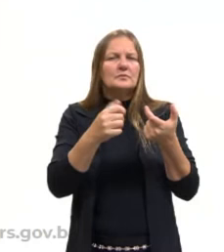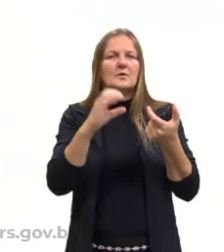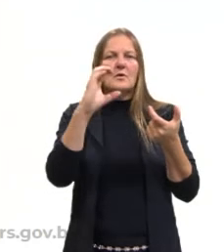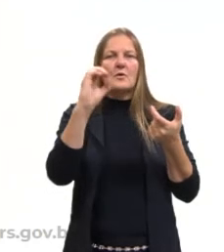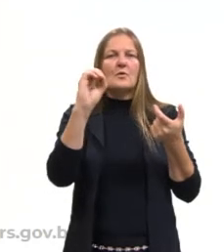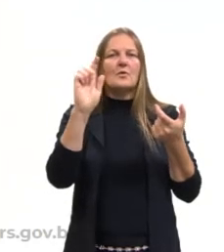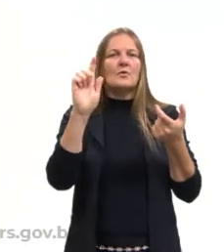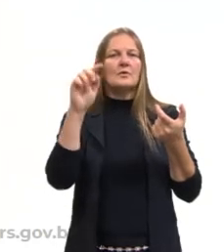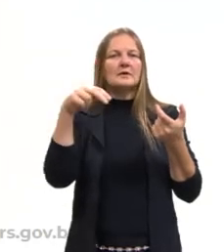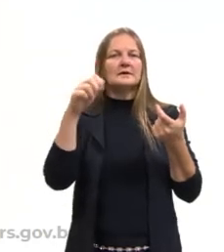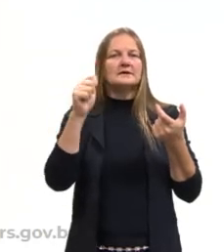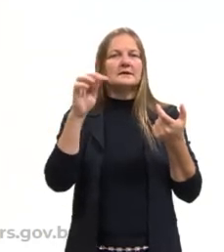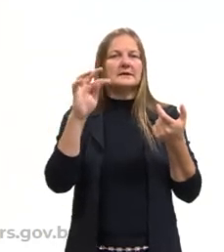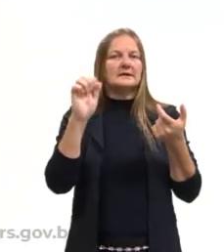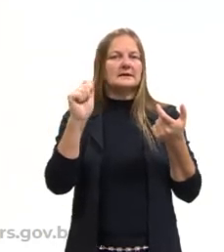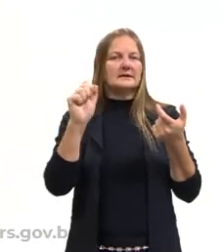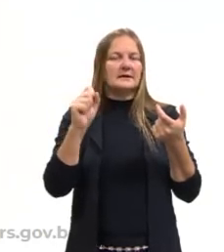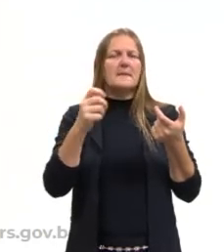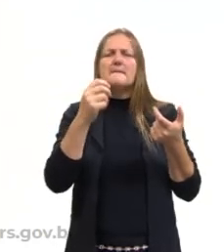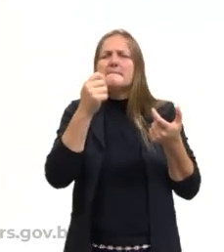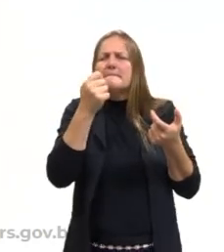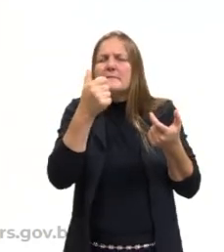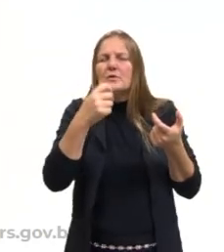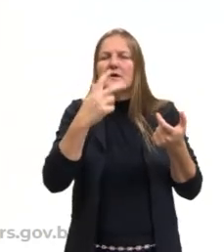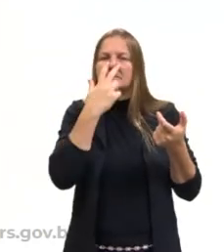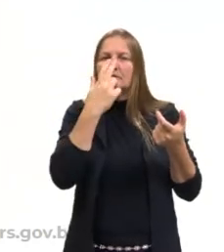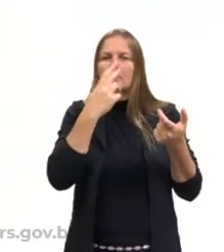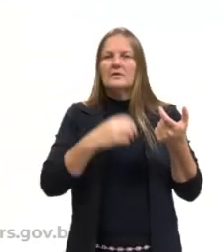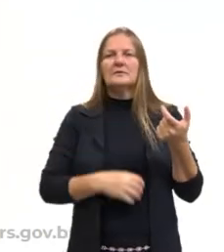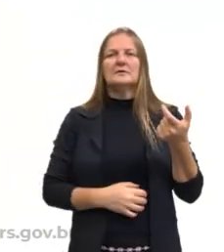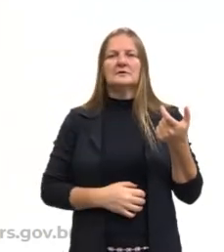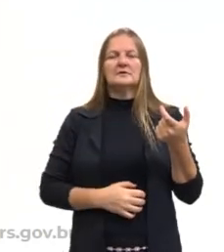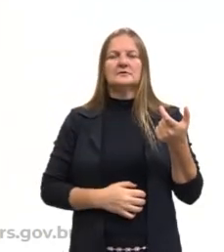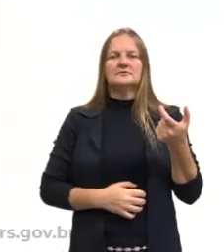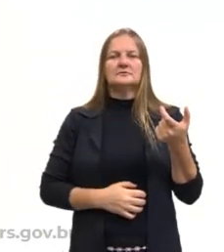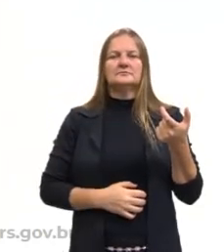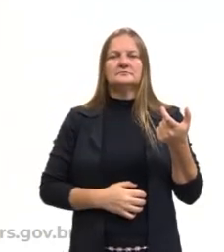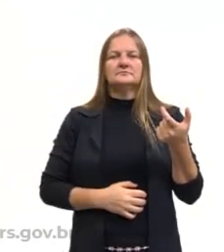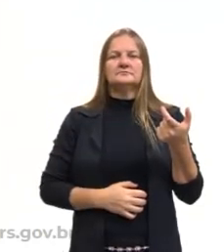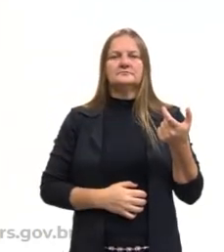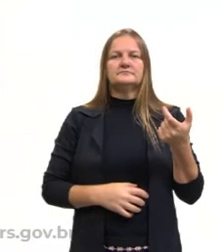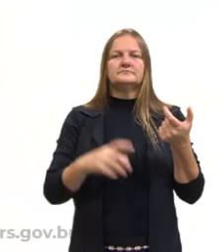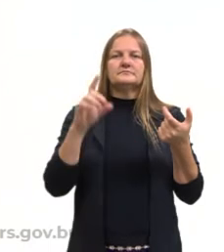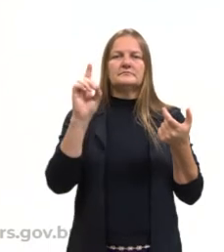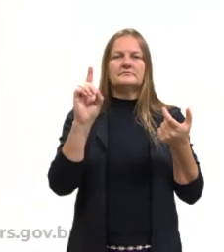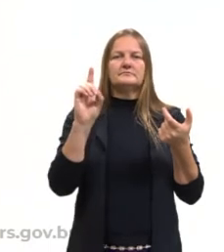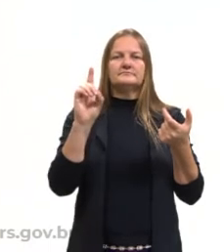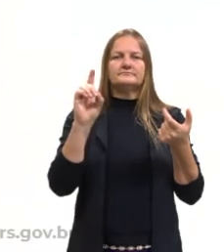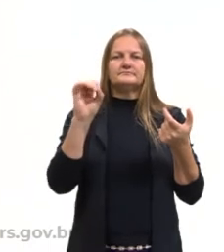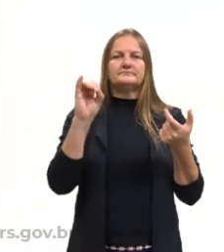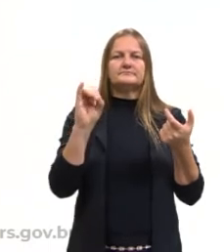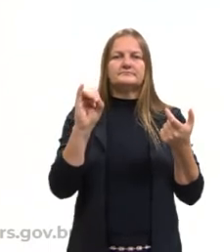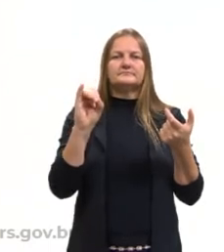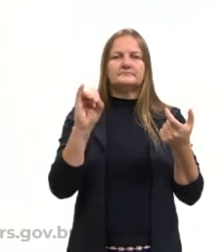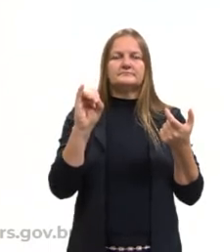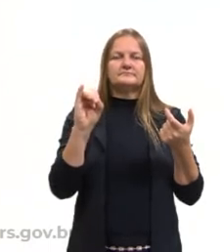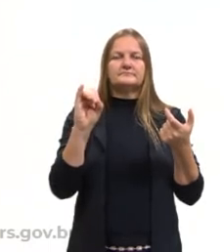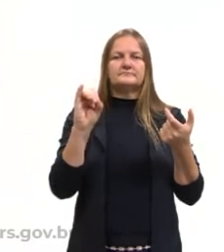porque são muito parecidas com o português. Dictionary. Vou soletrar. D, I,